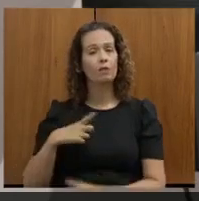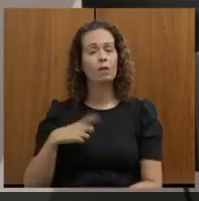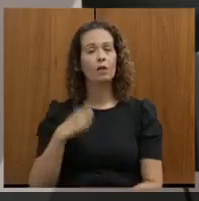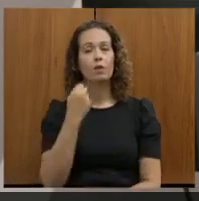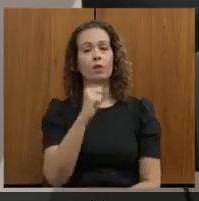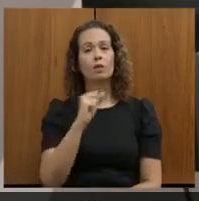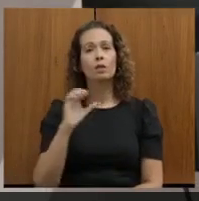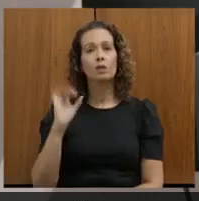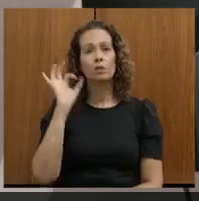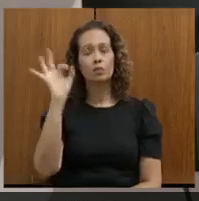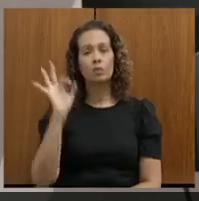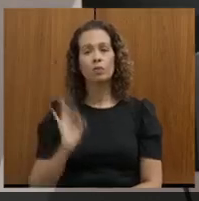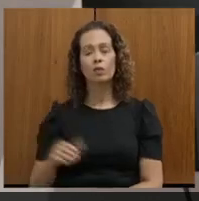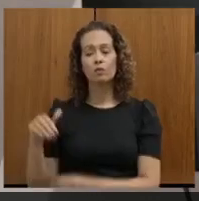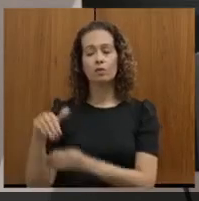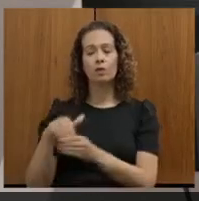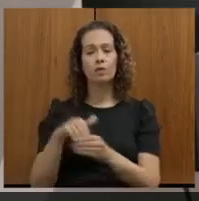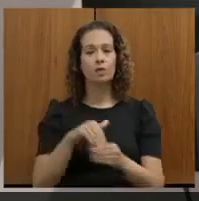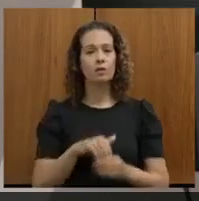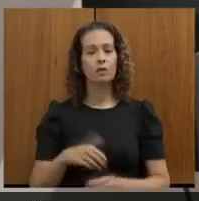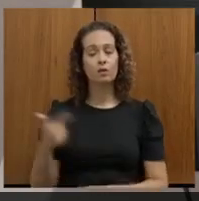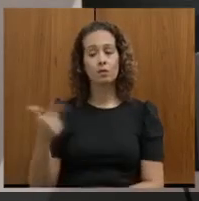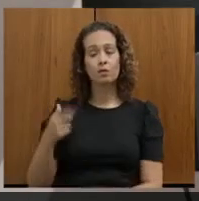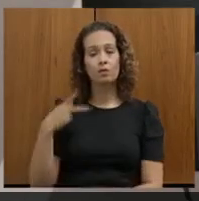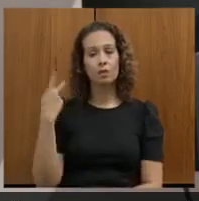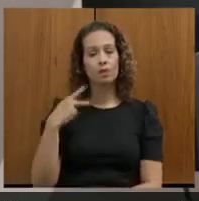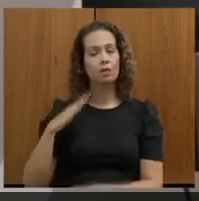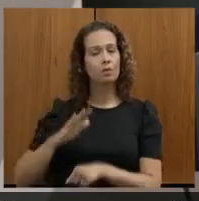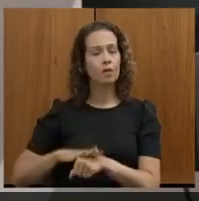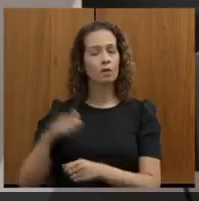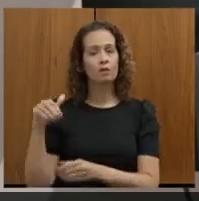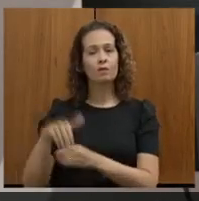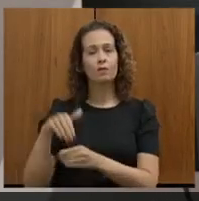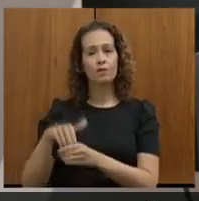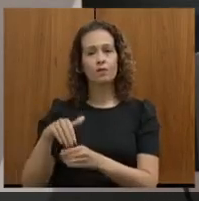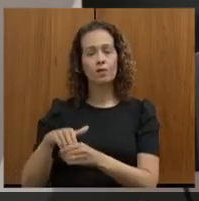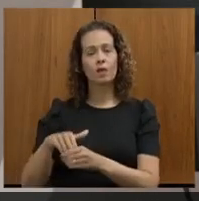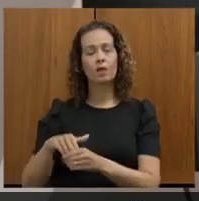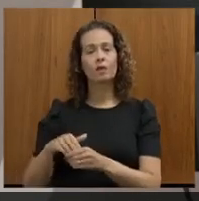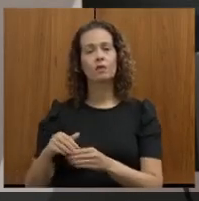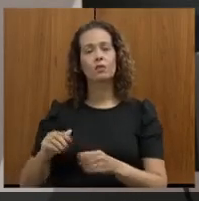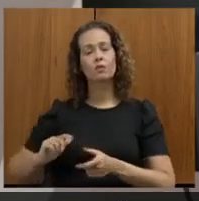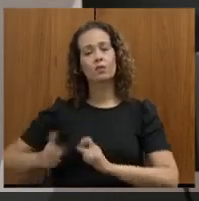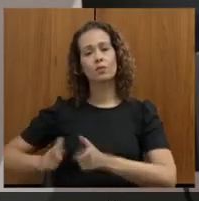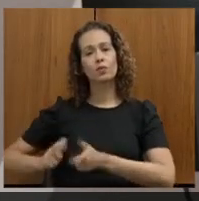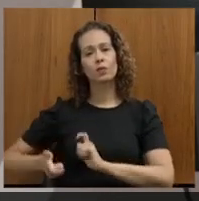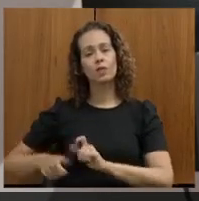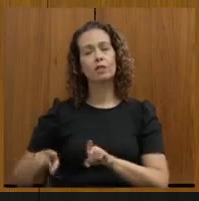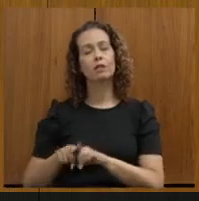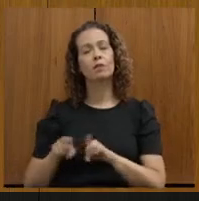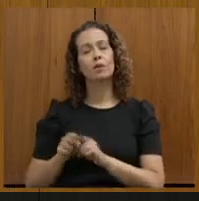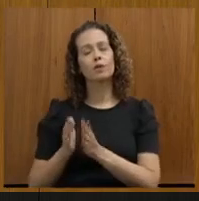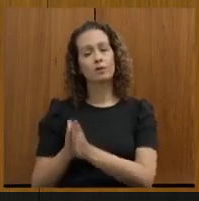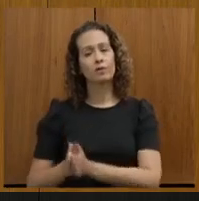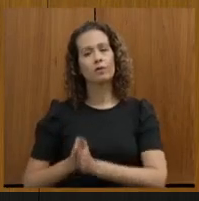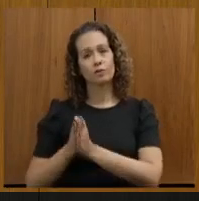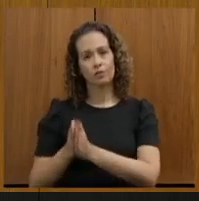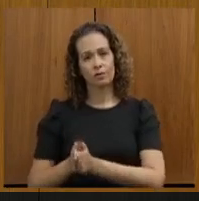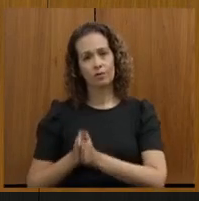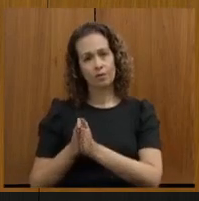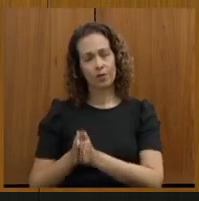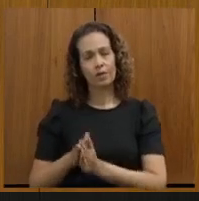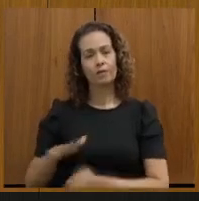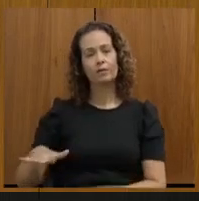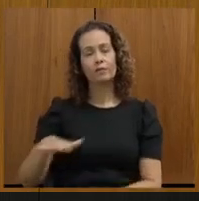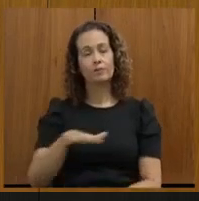minha votação, sendo o segundo parlamentar mais votado do Vale do Mucuri e Jequitonha, uma região